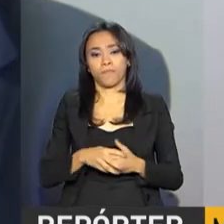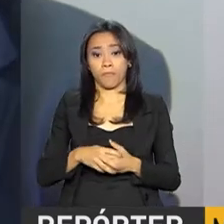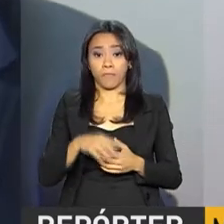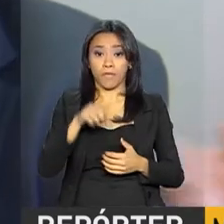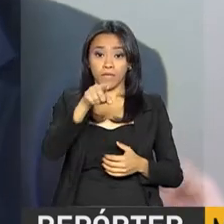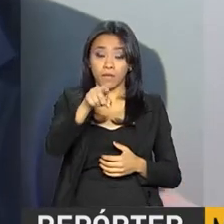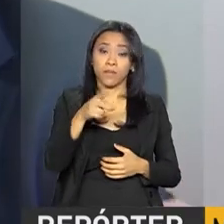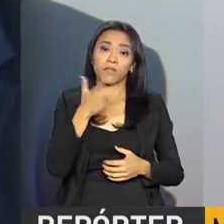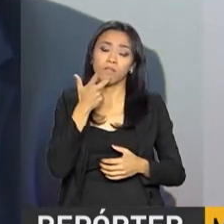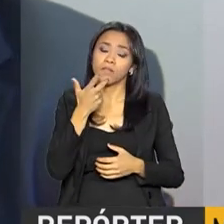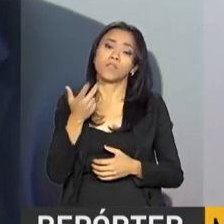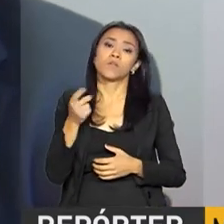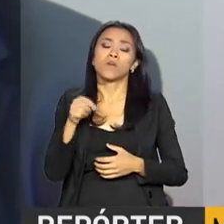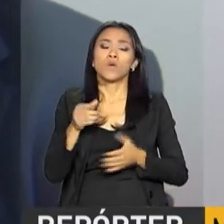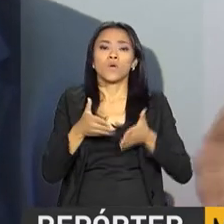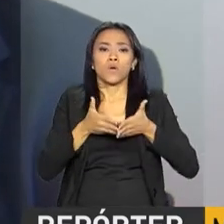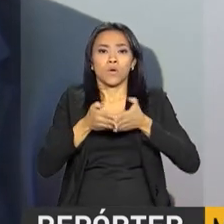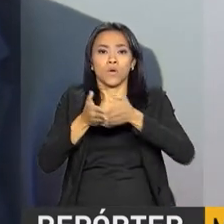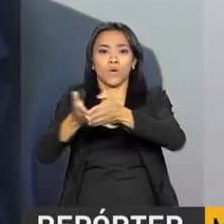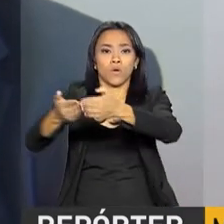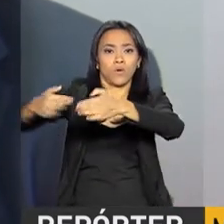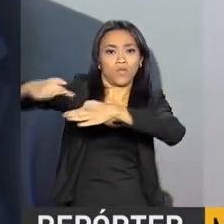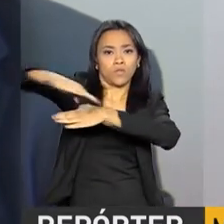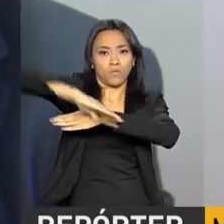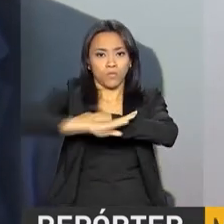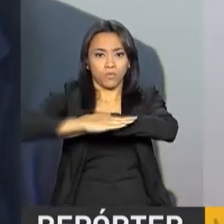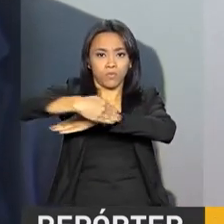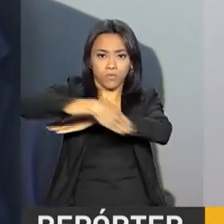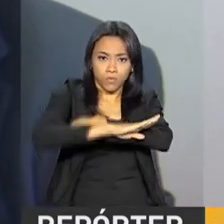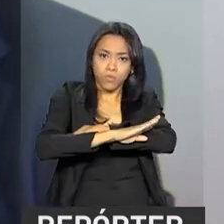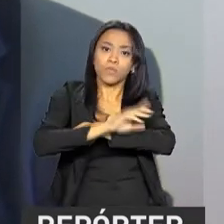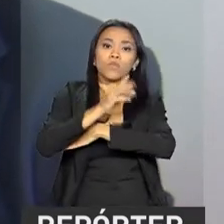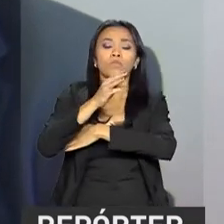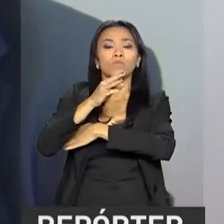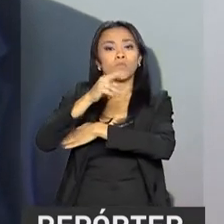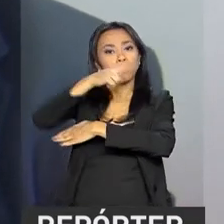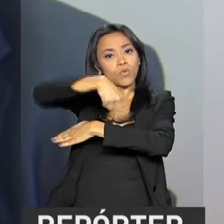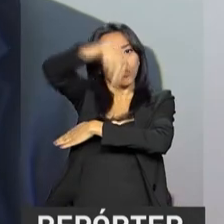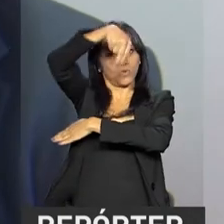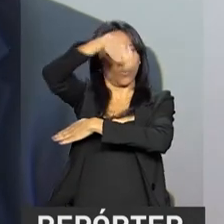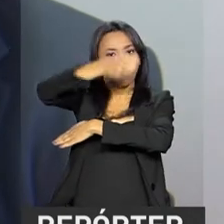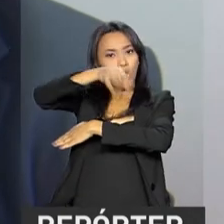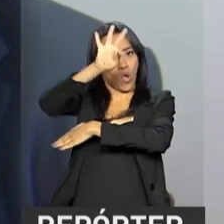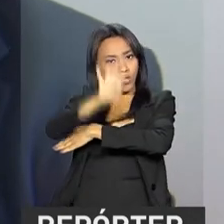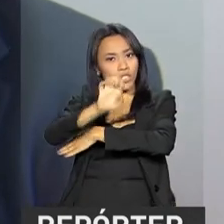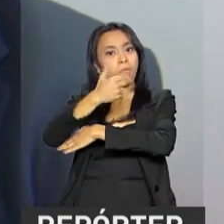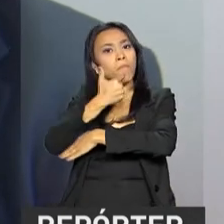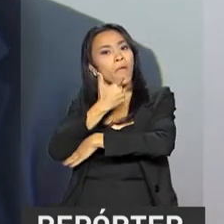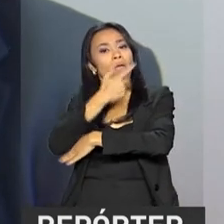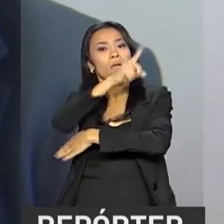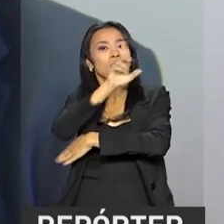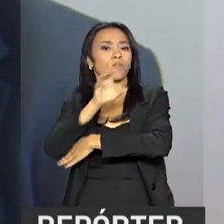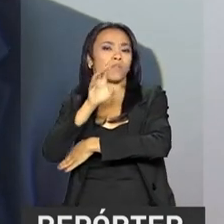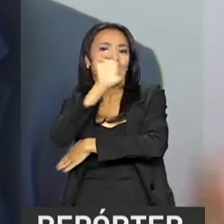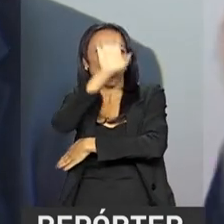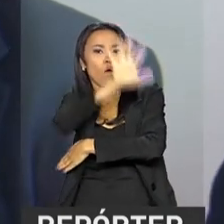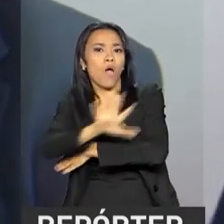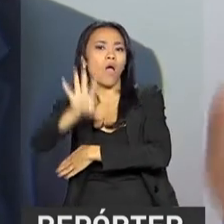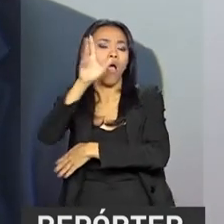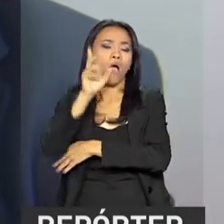Os portos do Norte estão mais perto dos mercados norte-americanos, europeus,